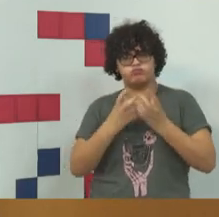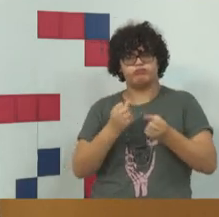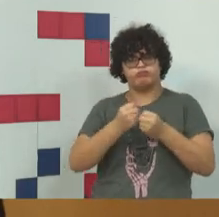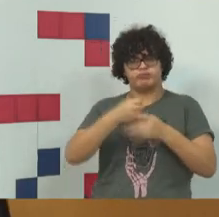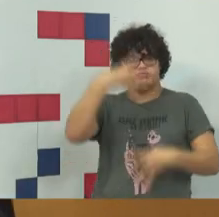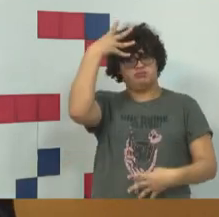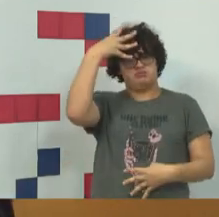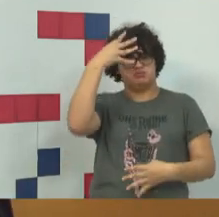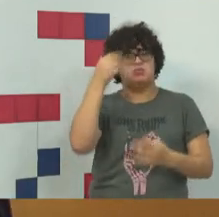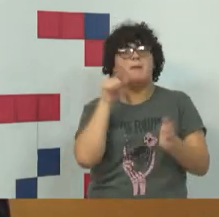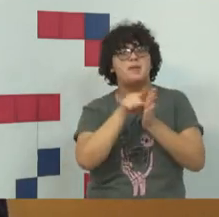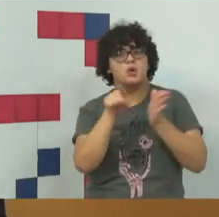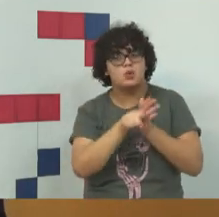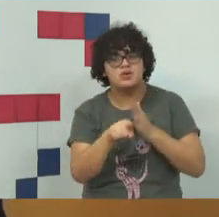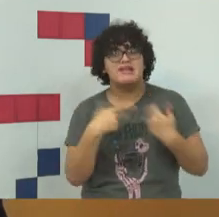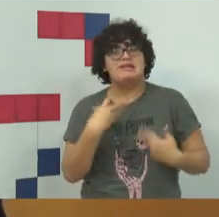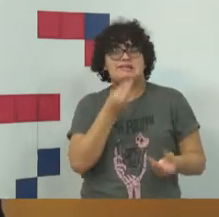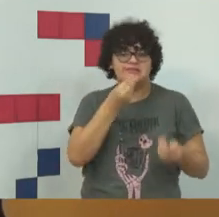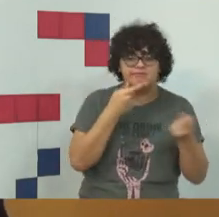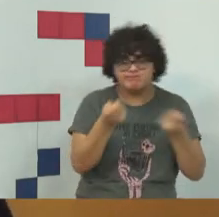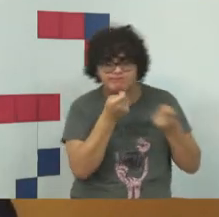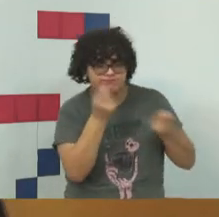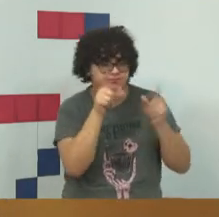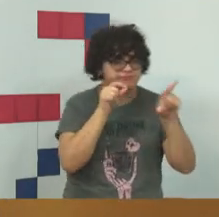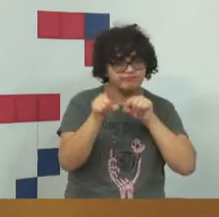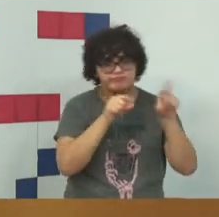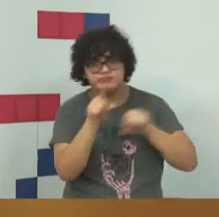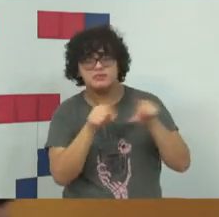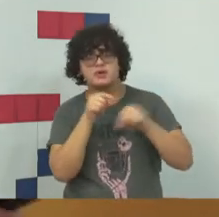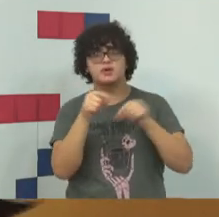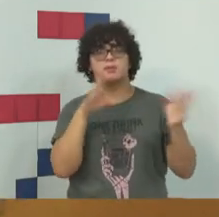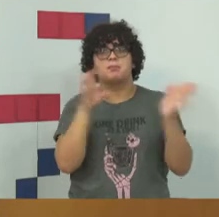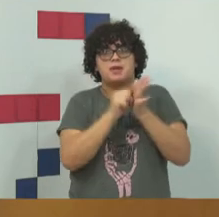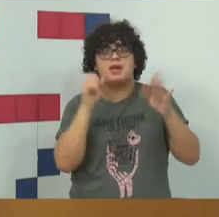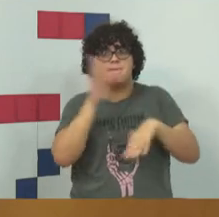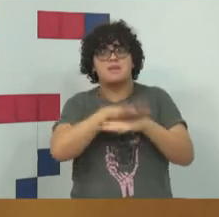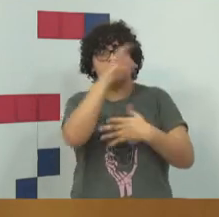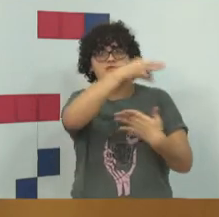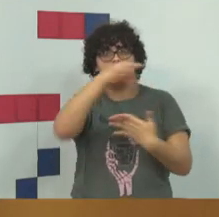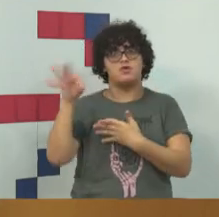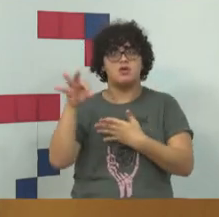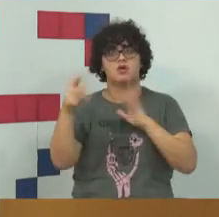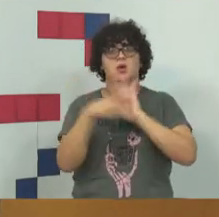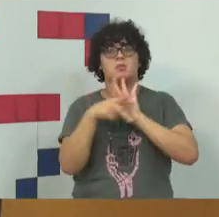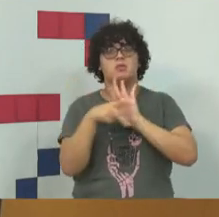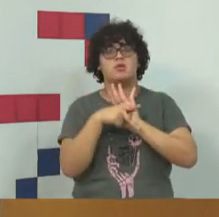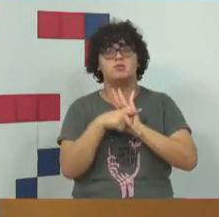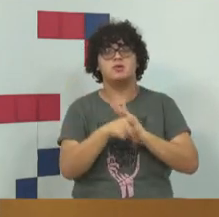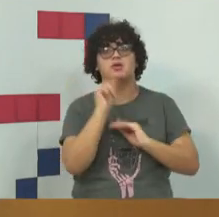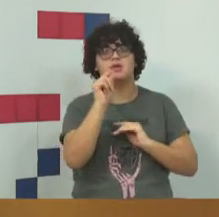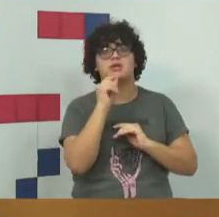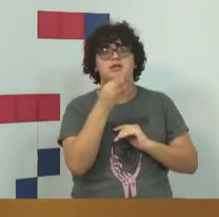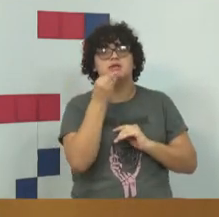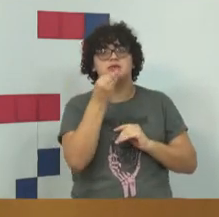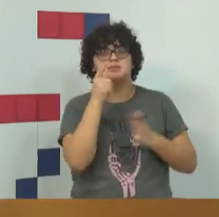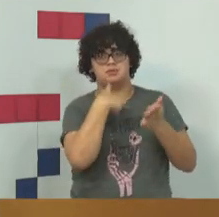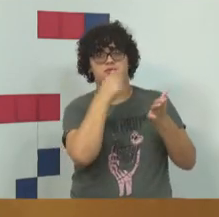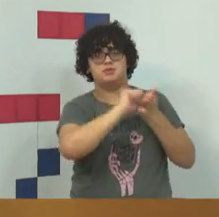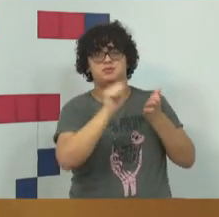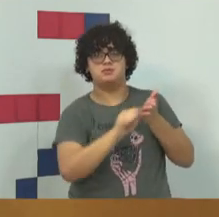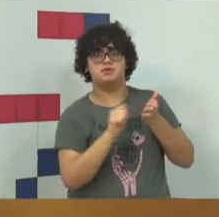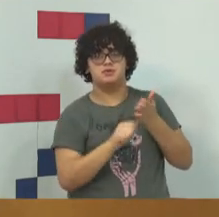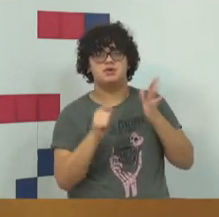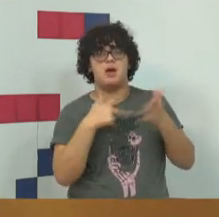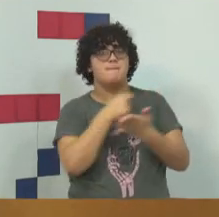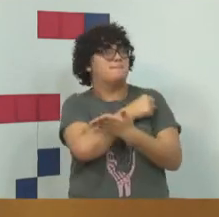dezenas. Eu estou tentando administrar, eu peguei mais folha com o pessoal da técnica, porque a minha anotação aqui,